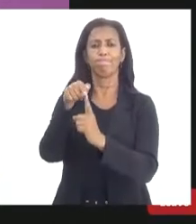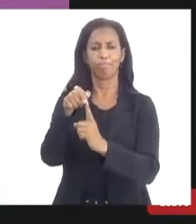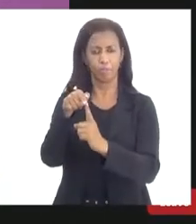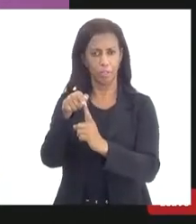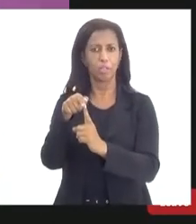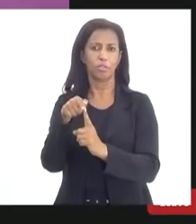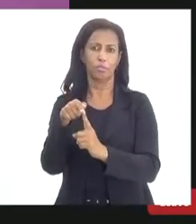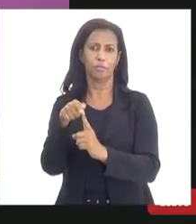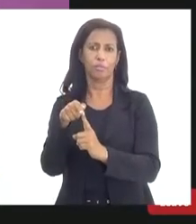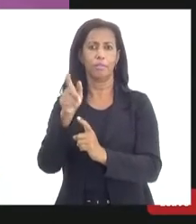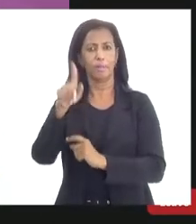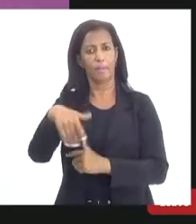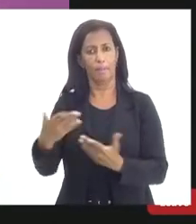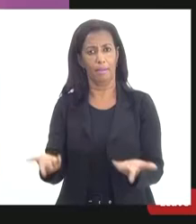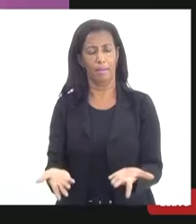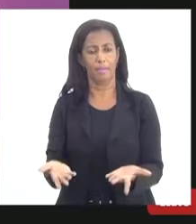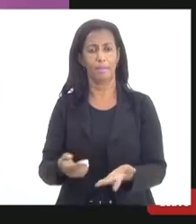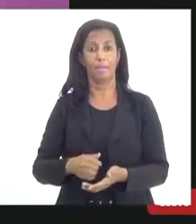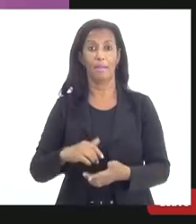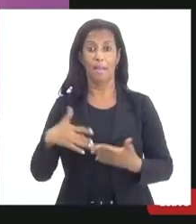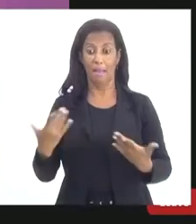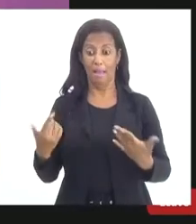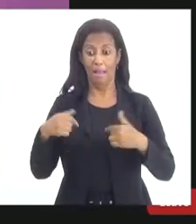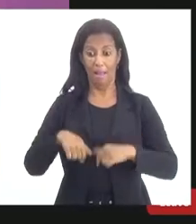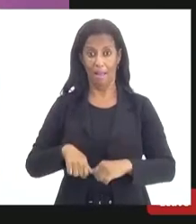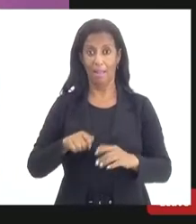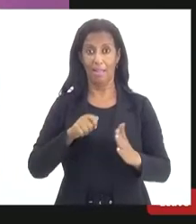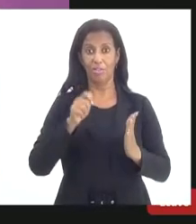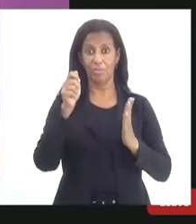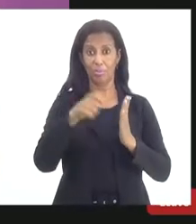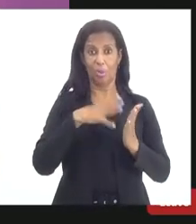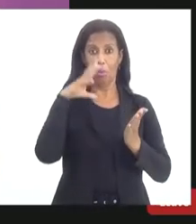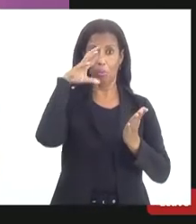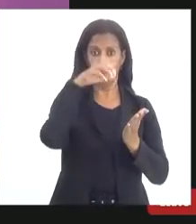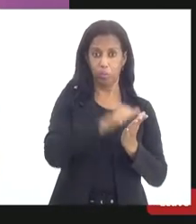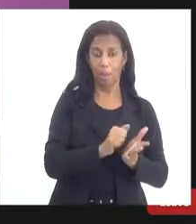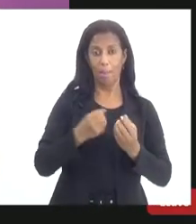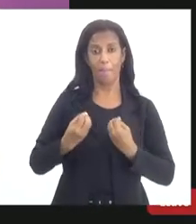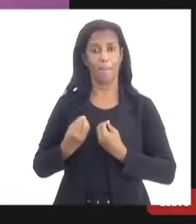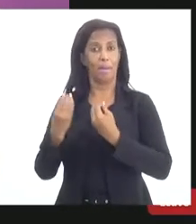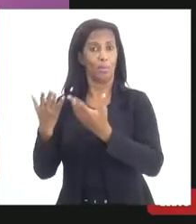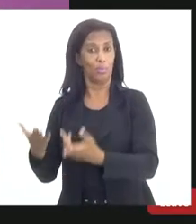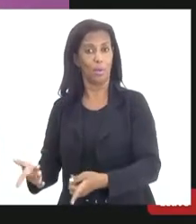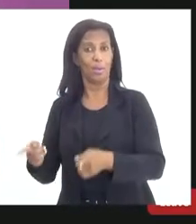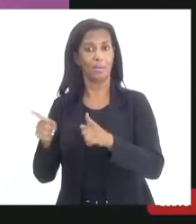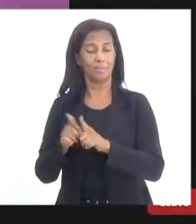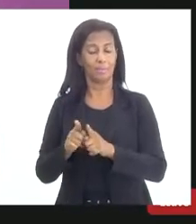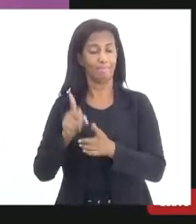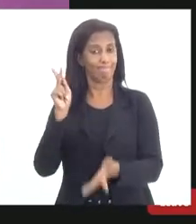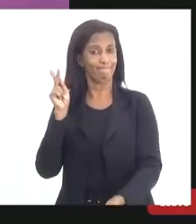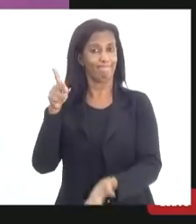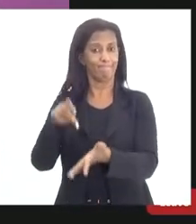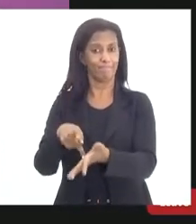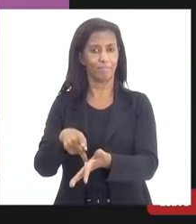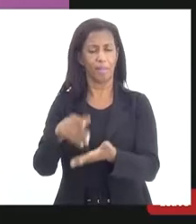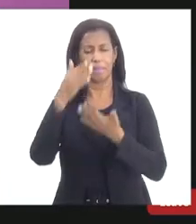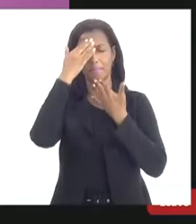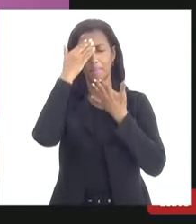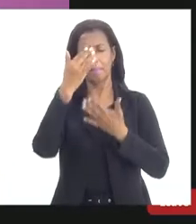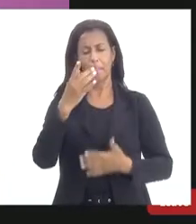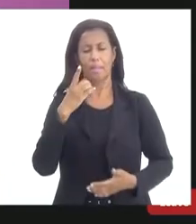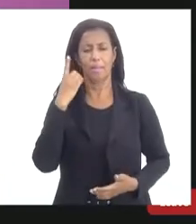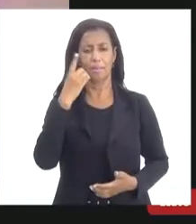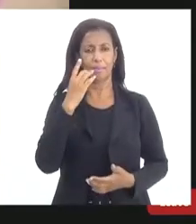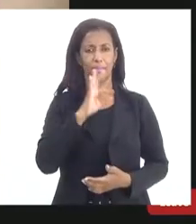objetivo que é esse além de se registrar para doar a gente tem que doar de fato obrigado deputada